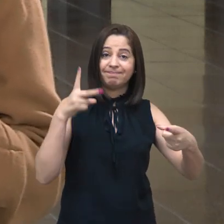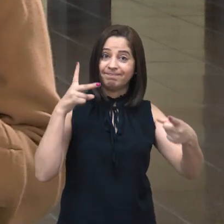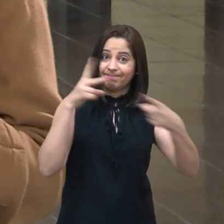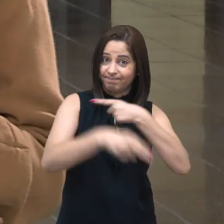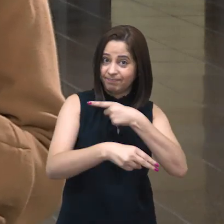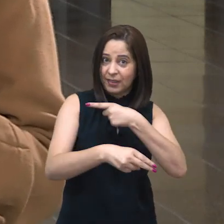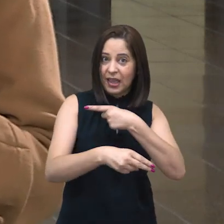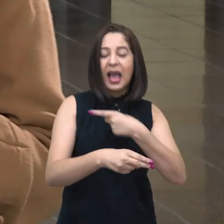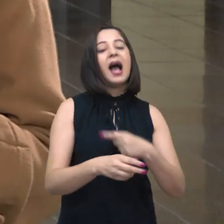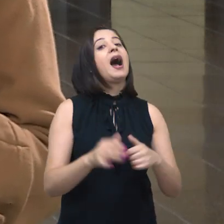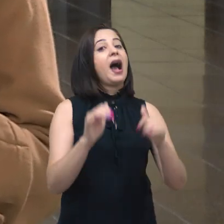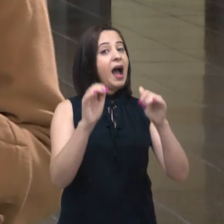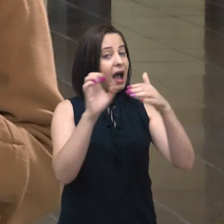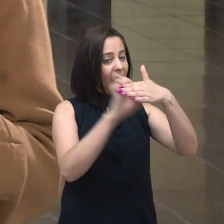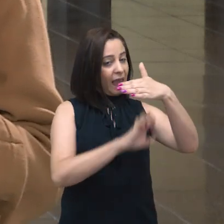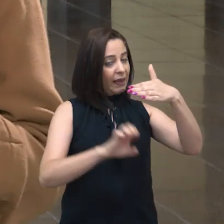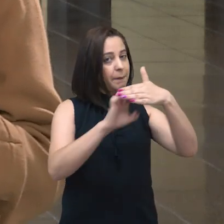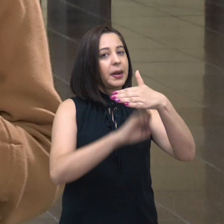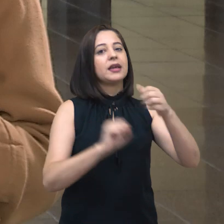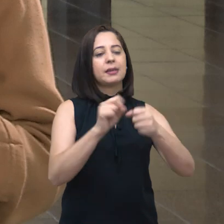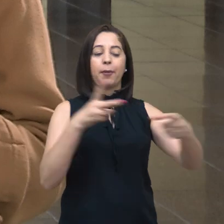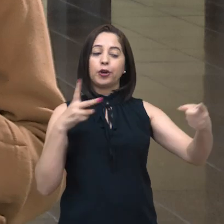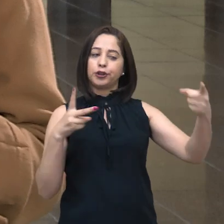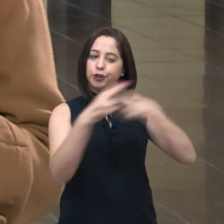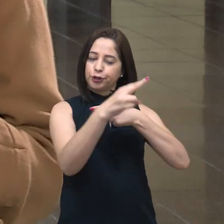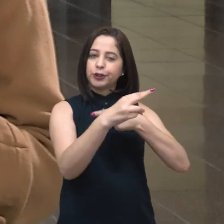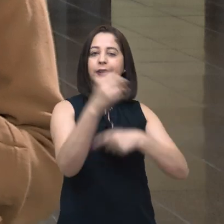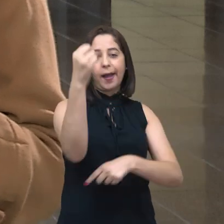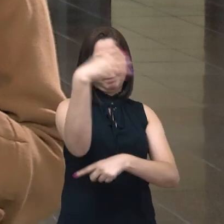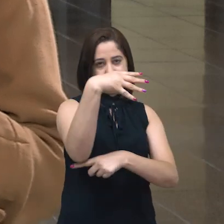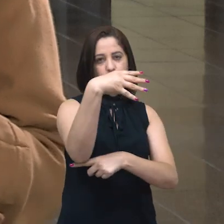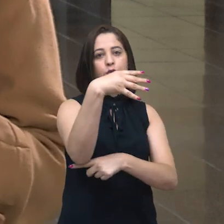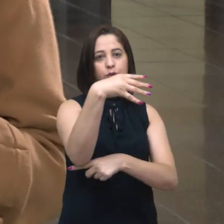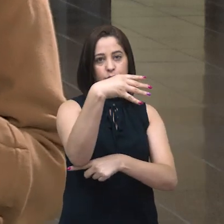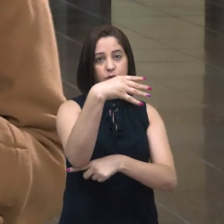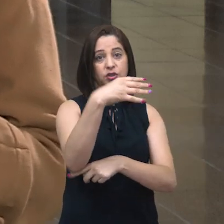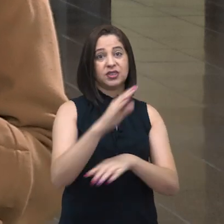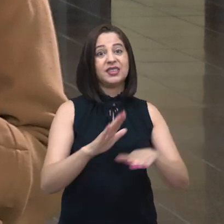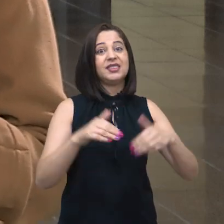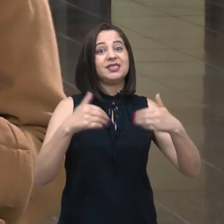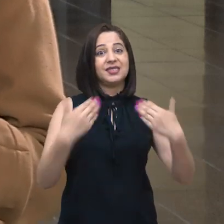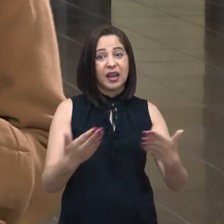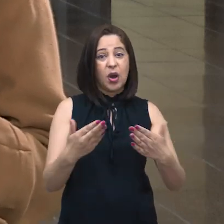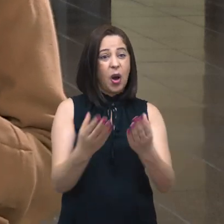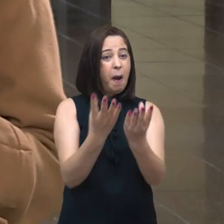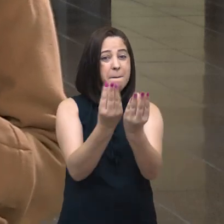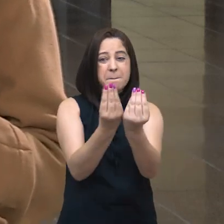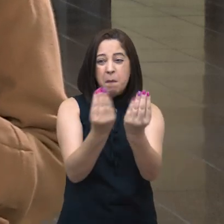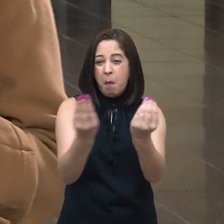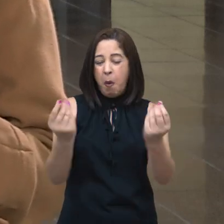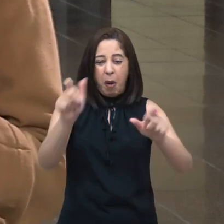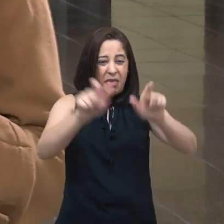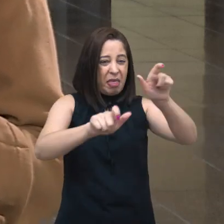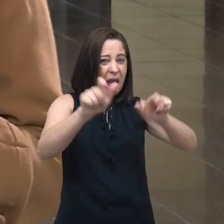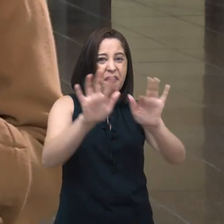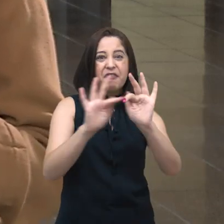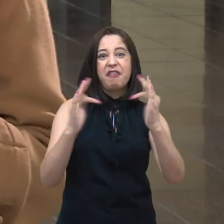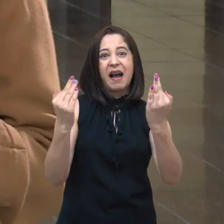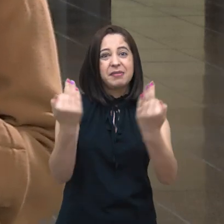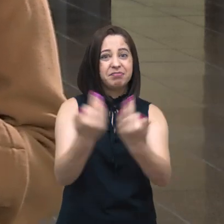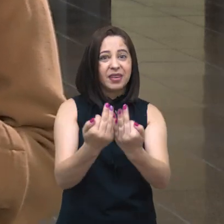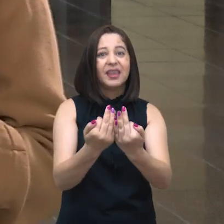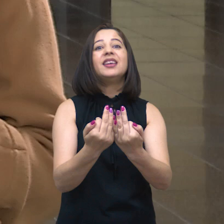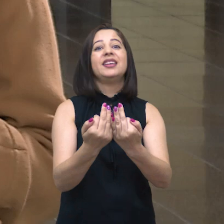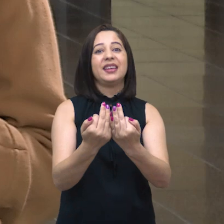empresas podem interromper o fornecimento do serviço com atraso médio de 60 dias. Essa é a situação de milhares de